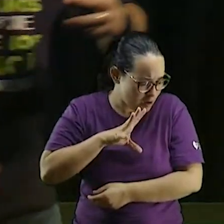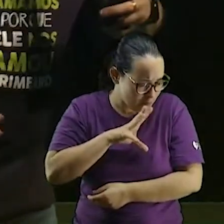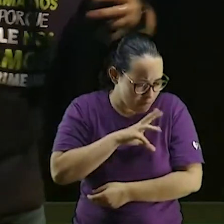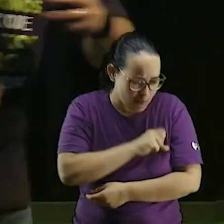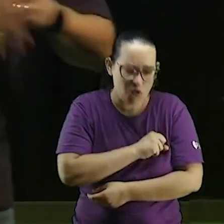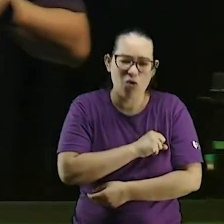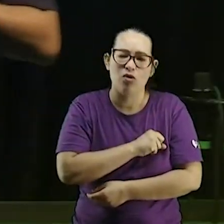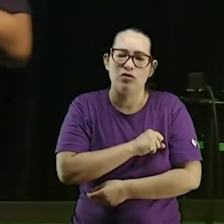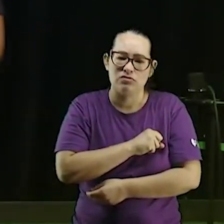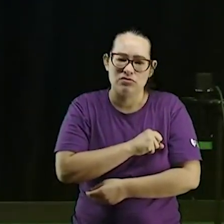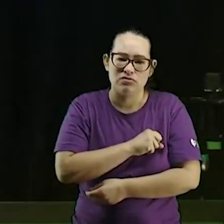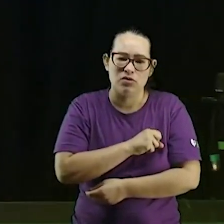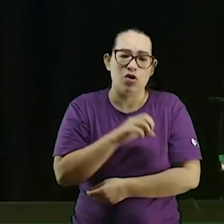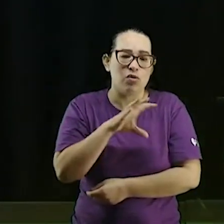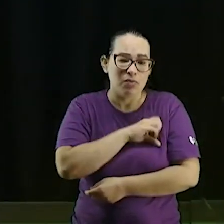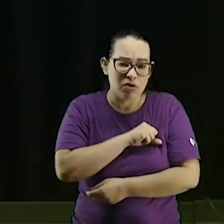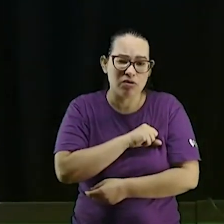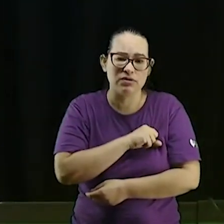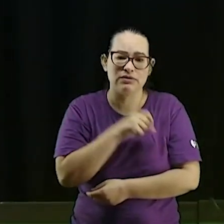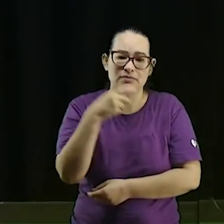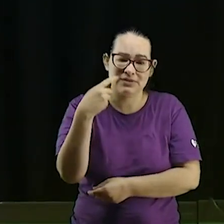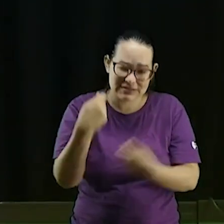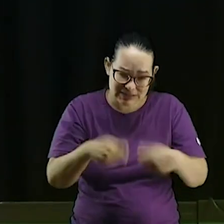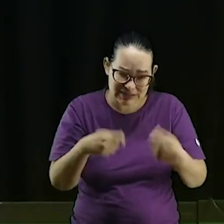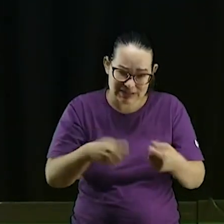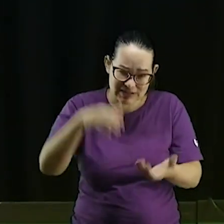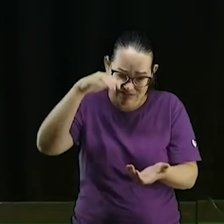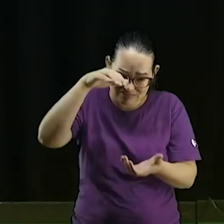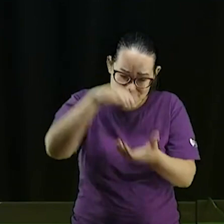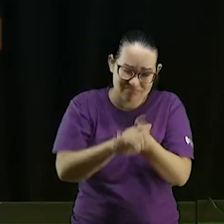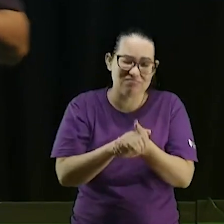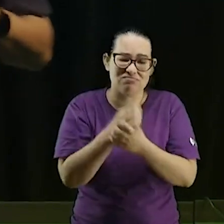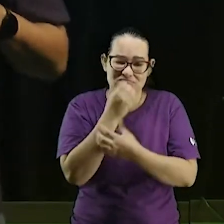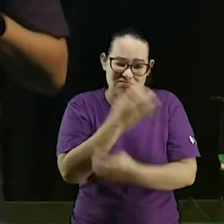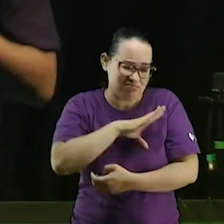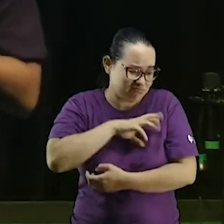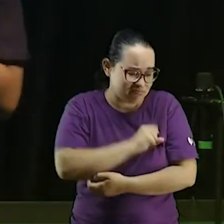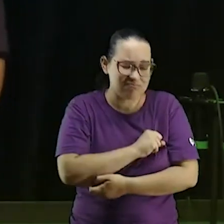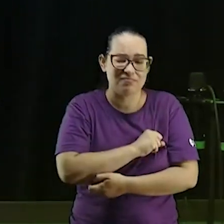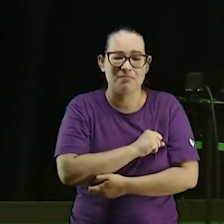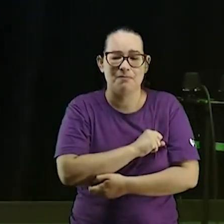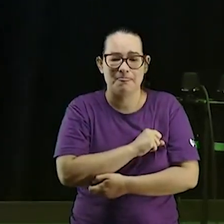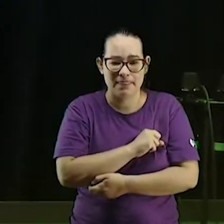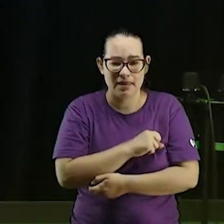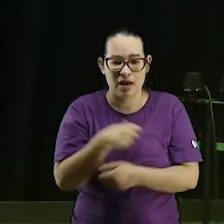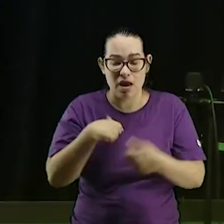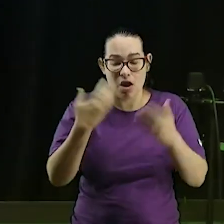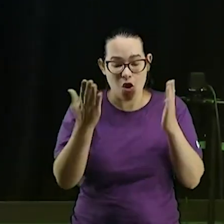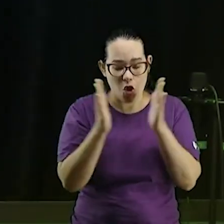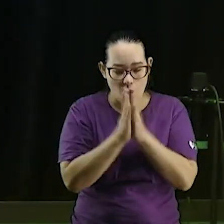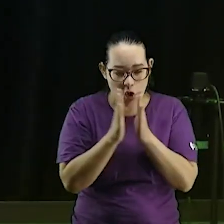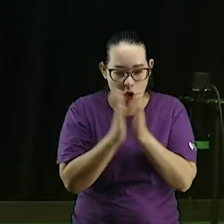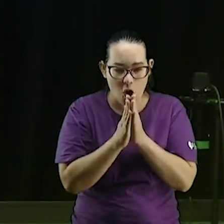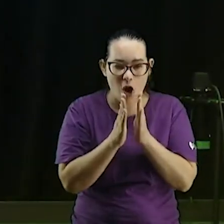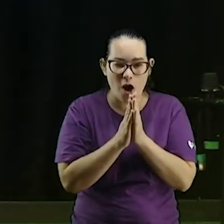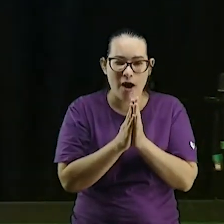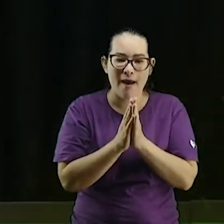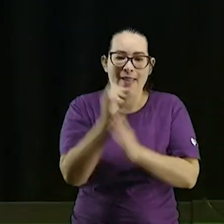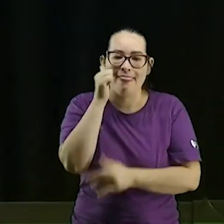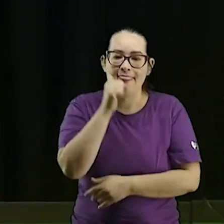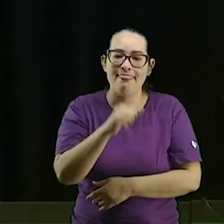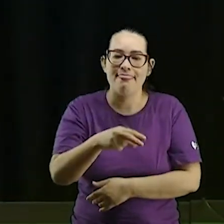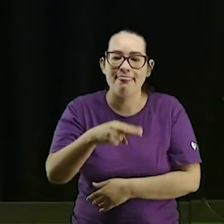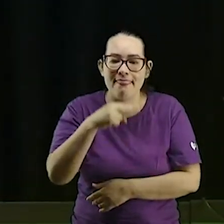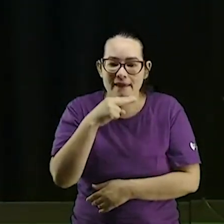casamento tem que ser um romance querido e eu oro pela minha neta Nora